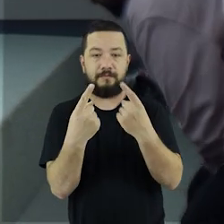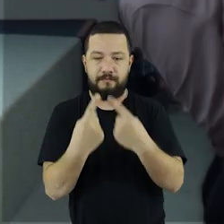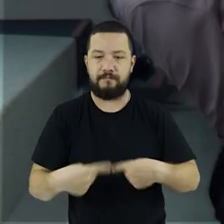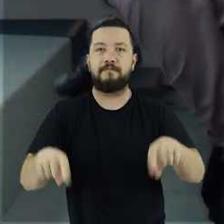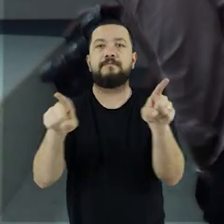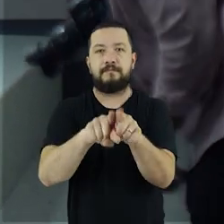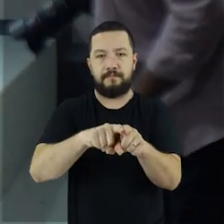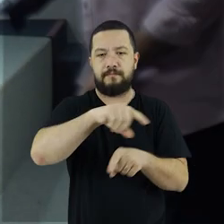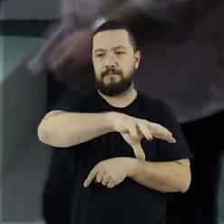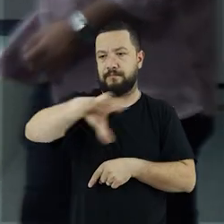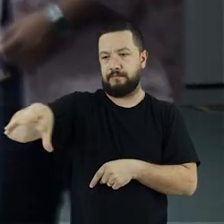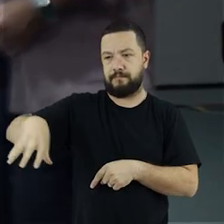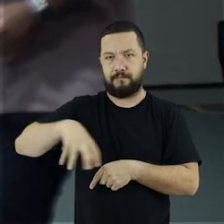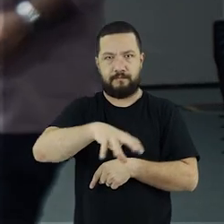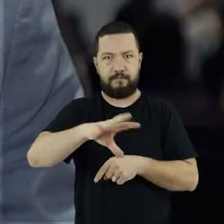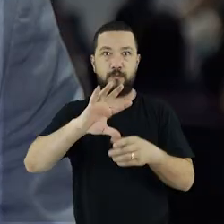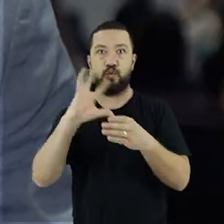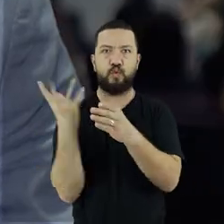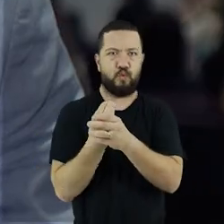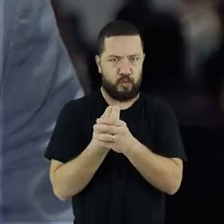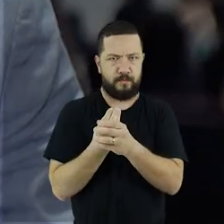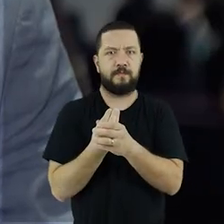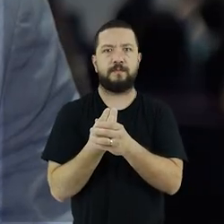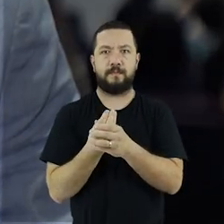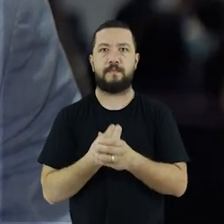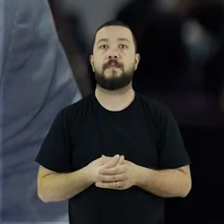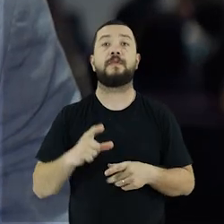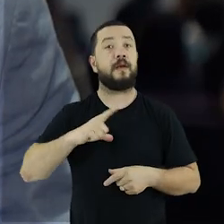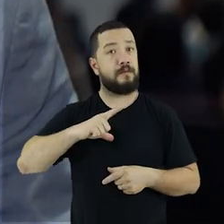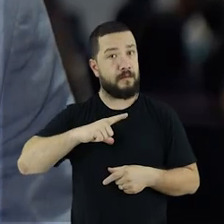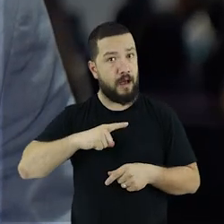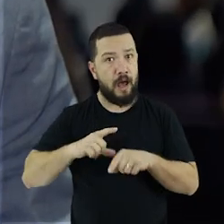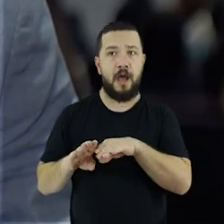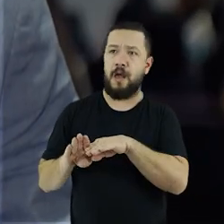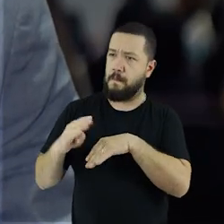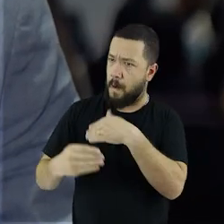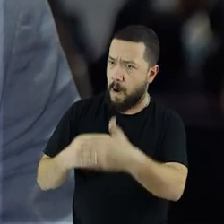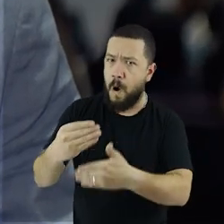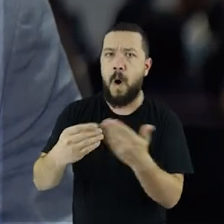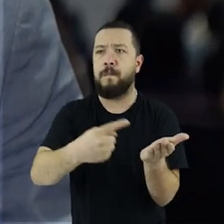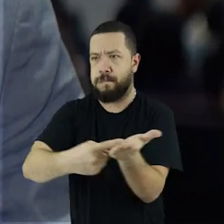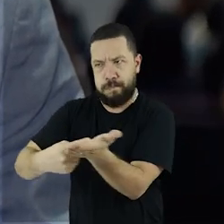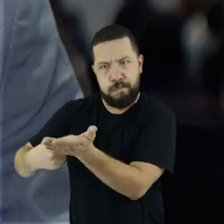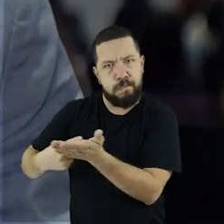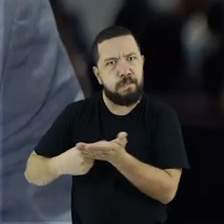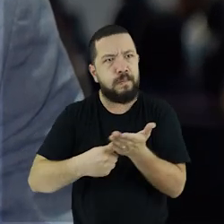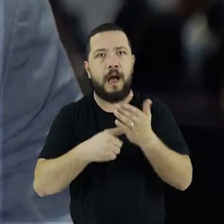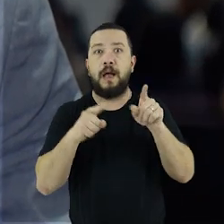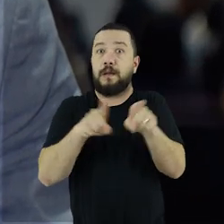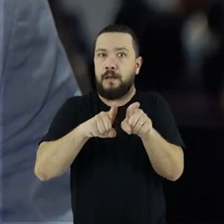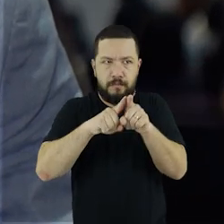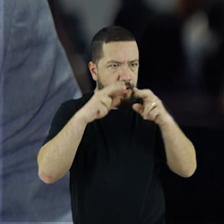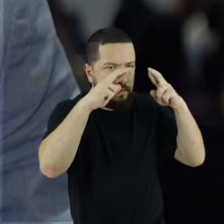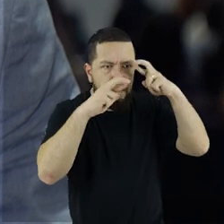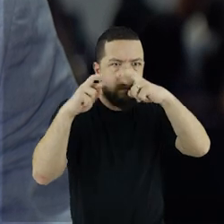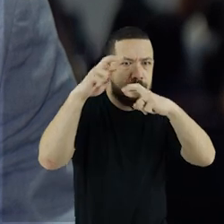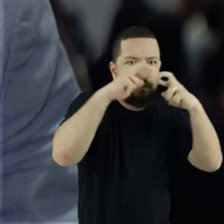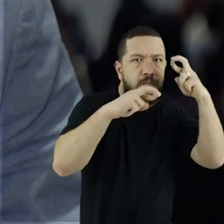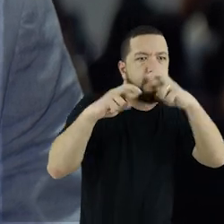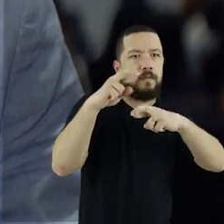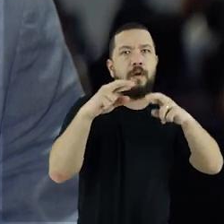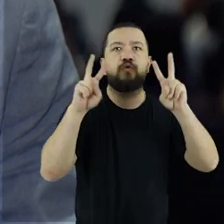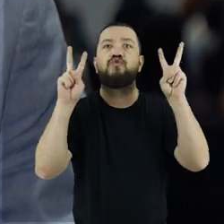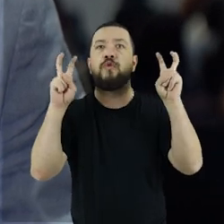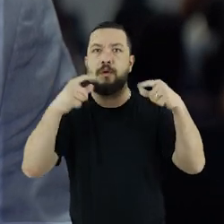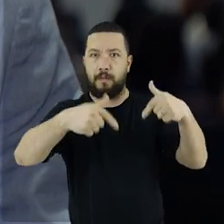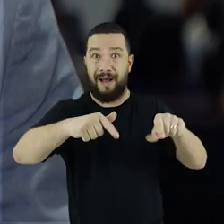Conselho Nacional de Justiça. Apesar dos avanços na proteção e fiscalização do direito dos trabalhadores, ainda